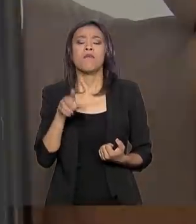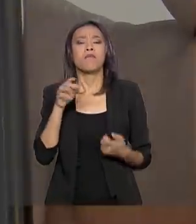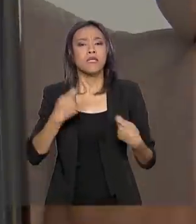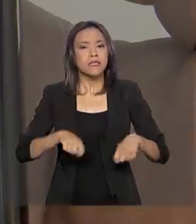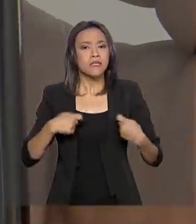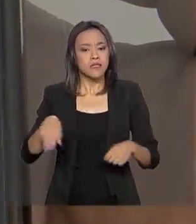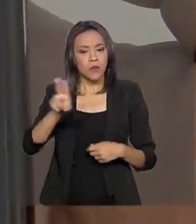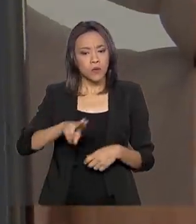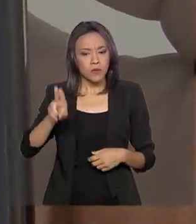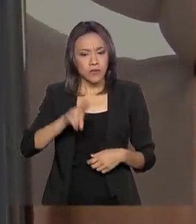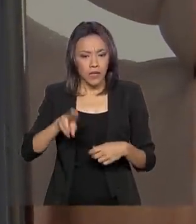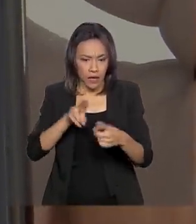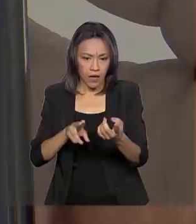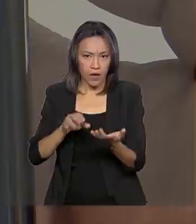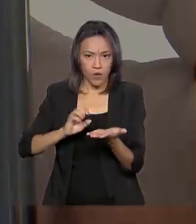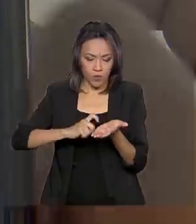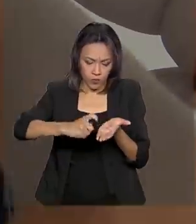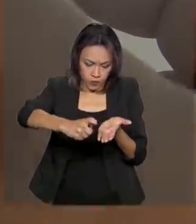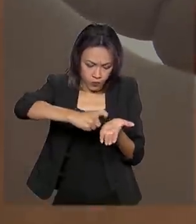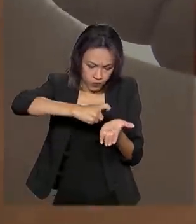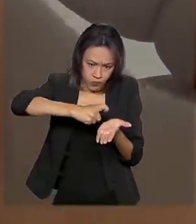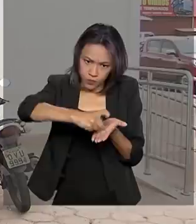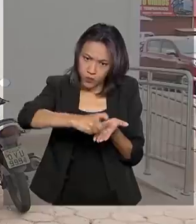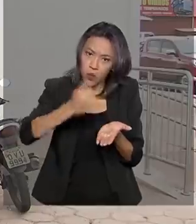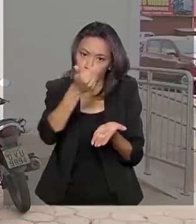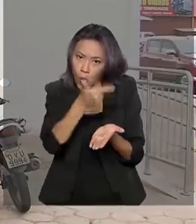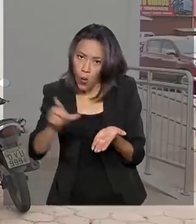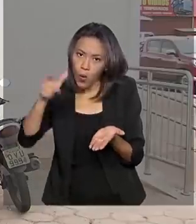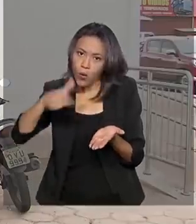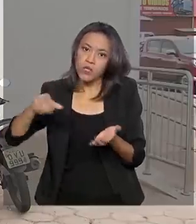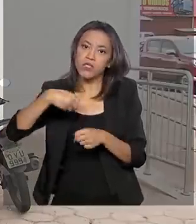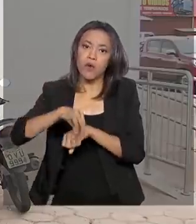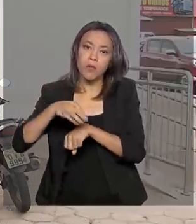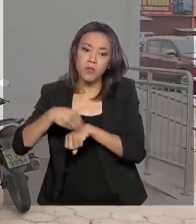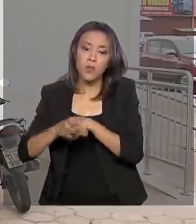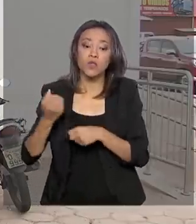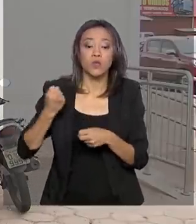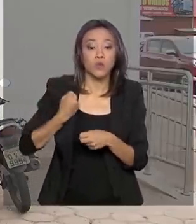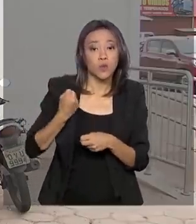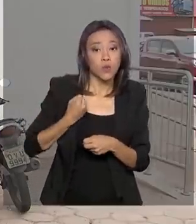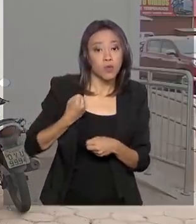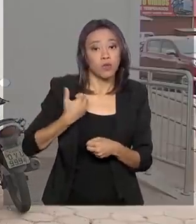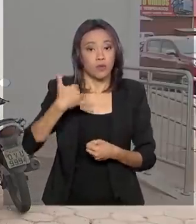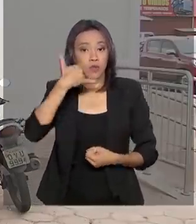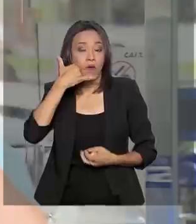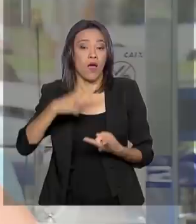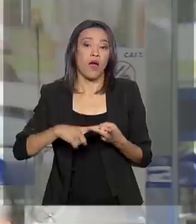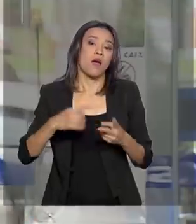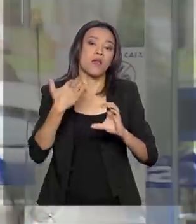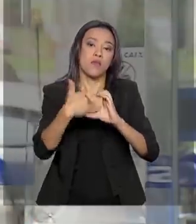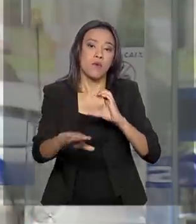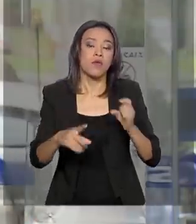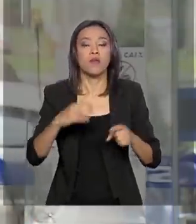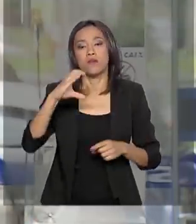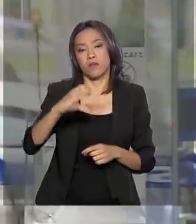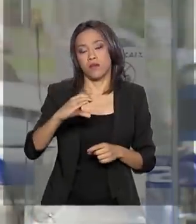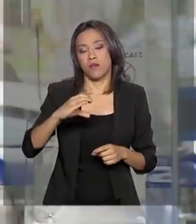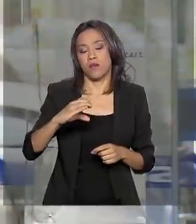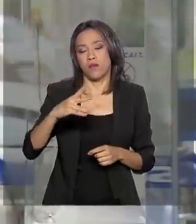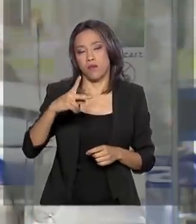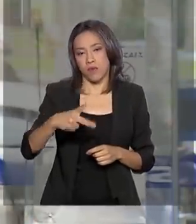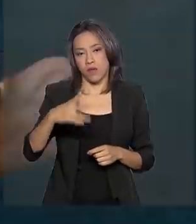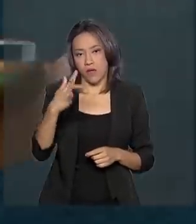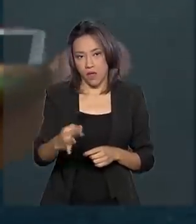utilizar QR Codes ou outras informações, como números de celular, e-mail, CPF ou CNPJ do